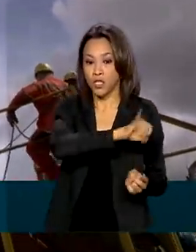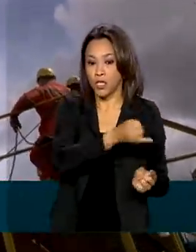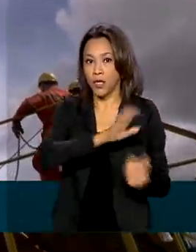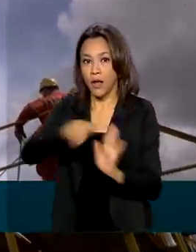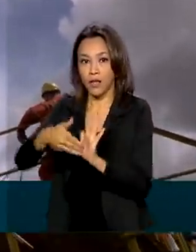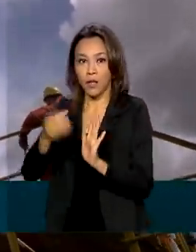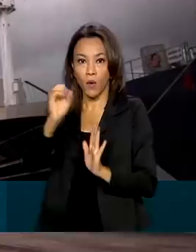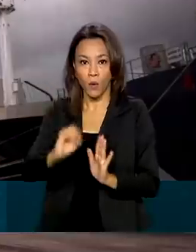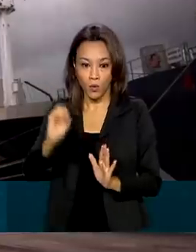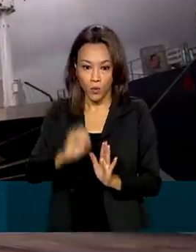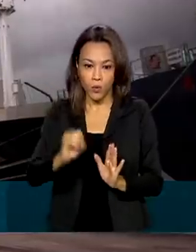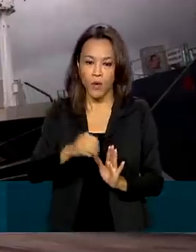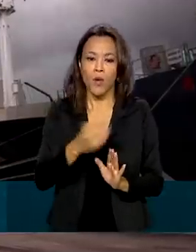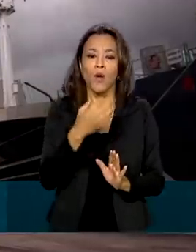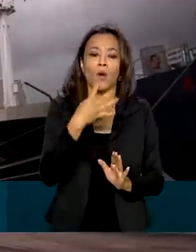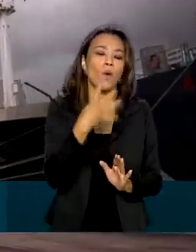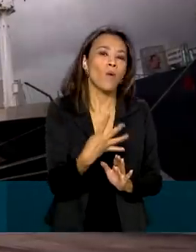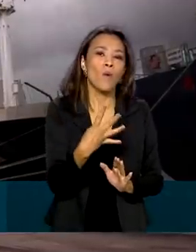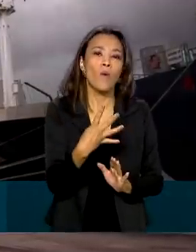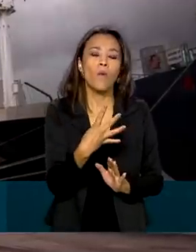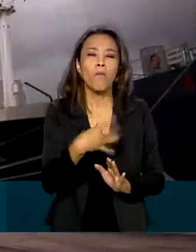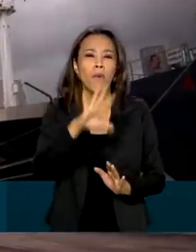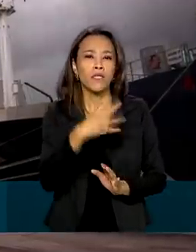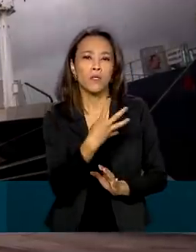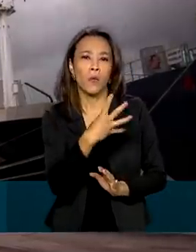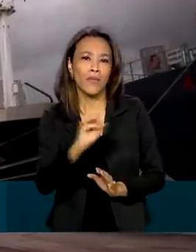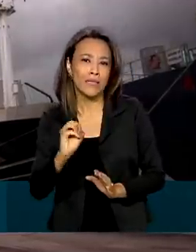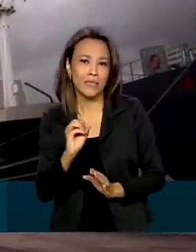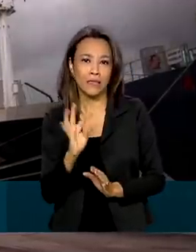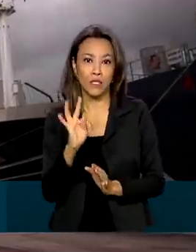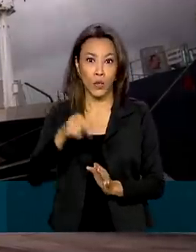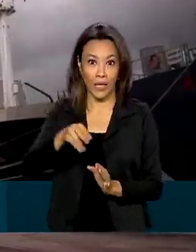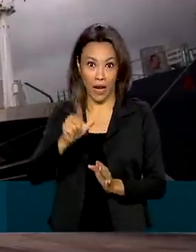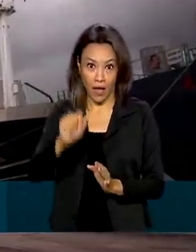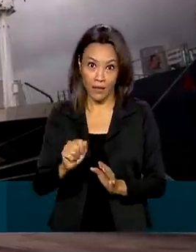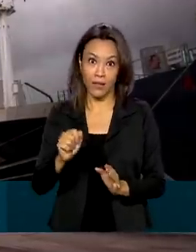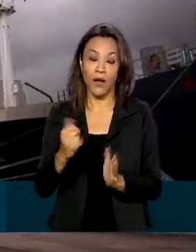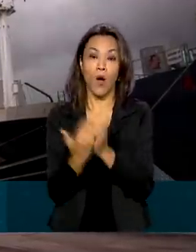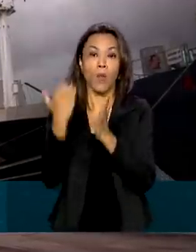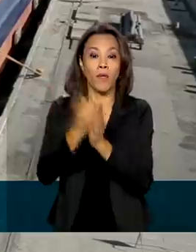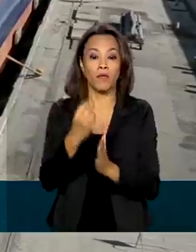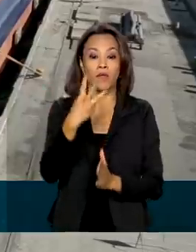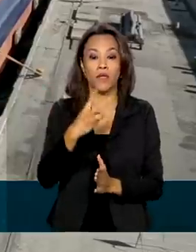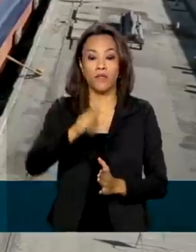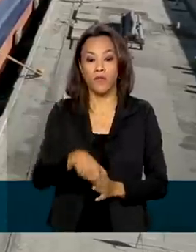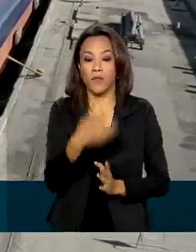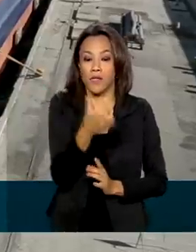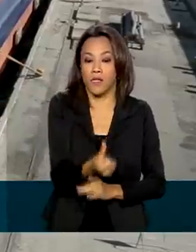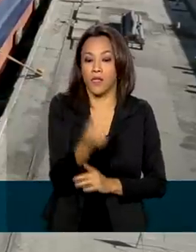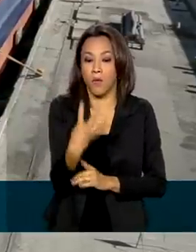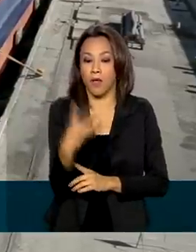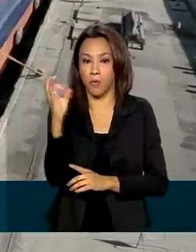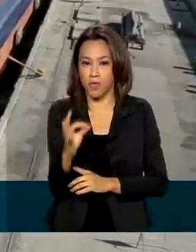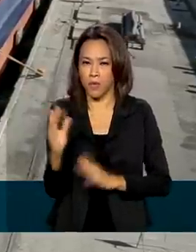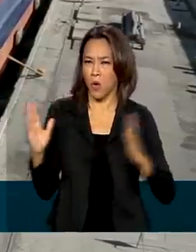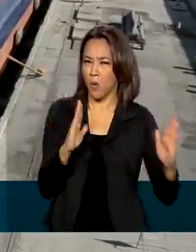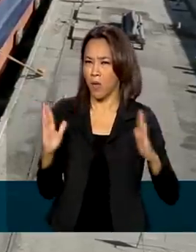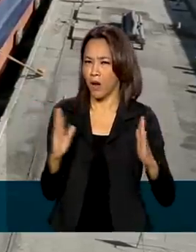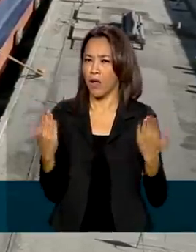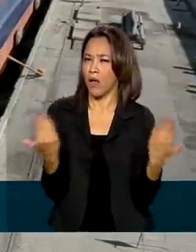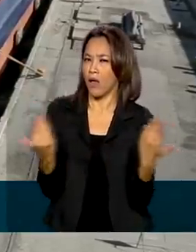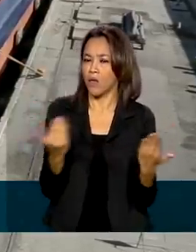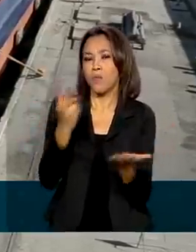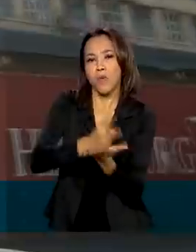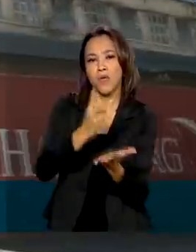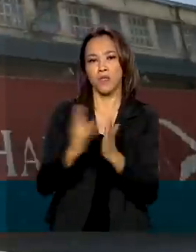954 milhões de toneladas. Um aumento de 3,64% em relação ao mesmo período do ano passado,